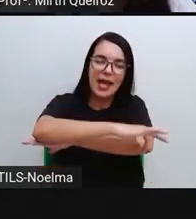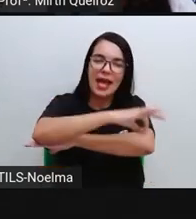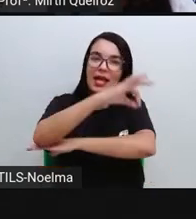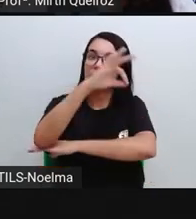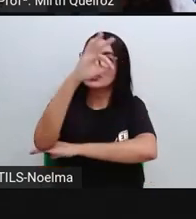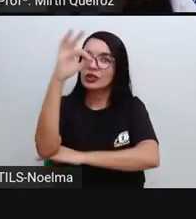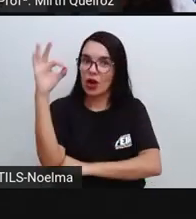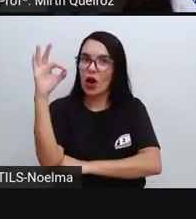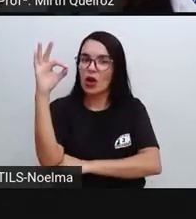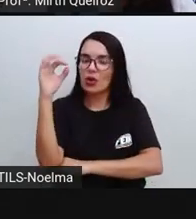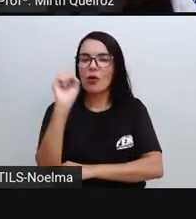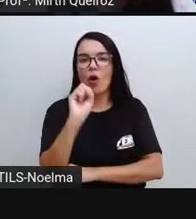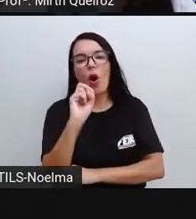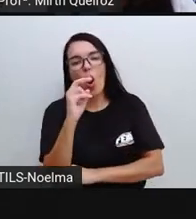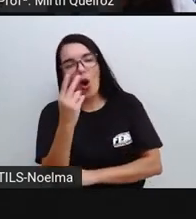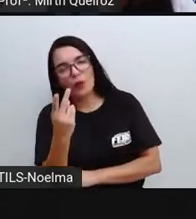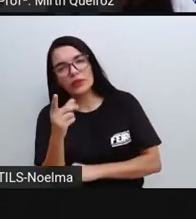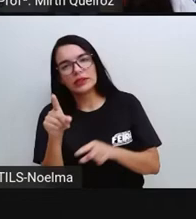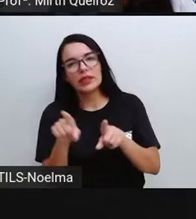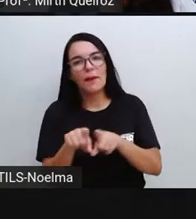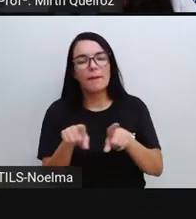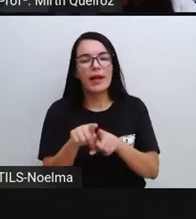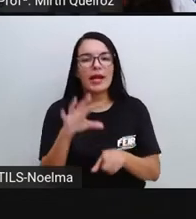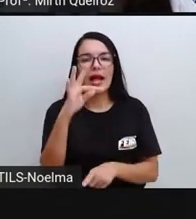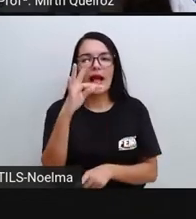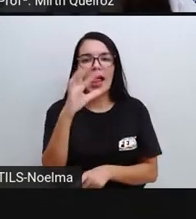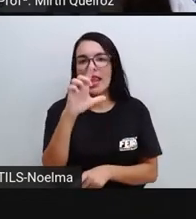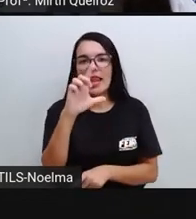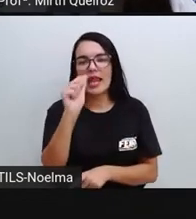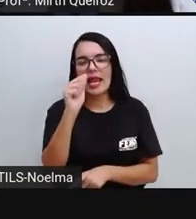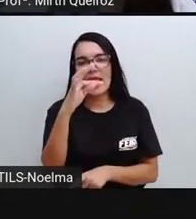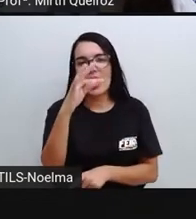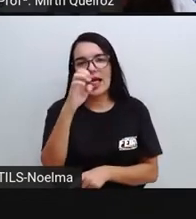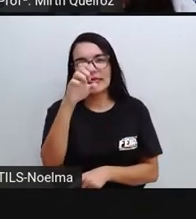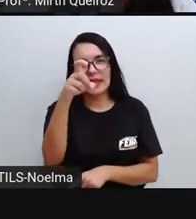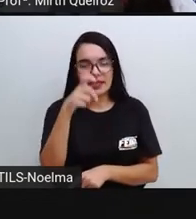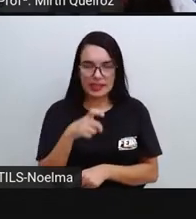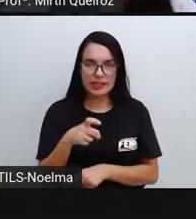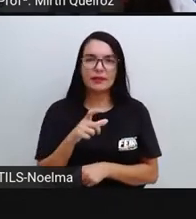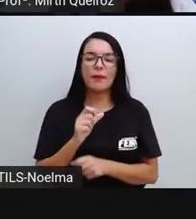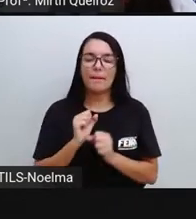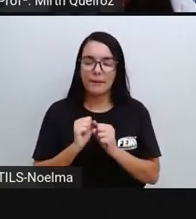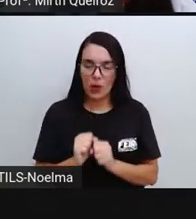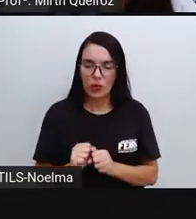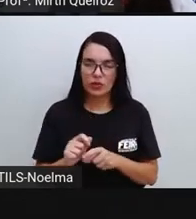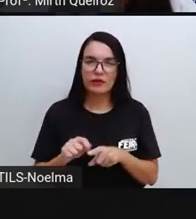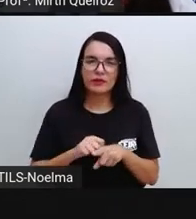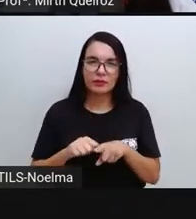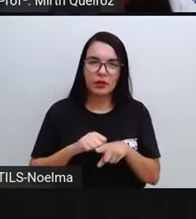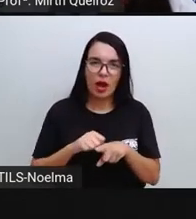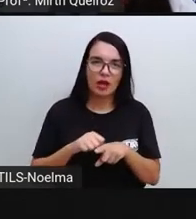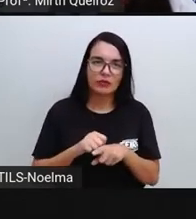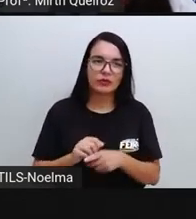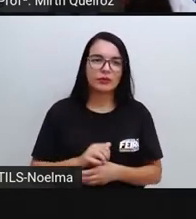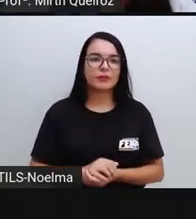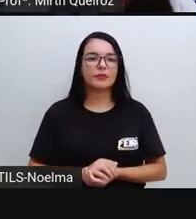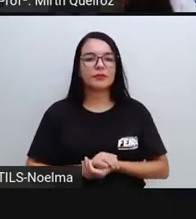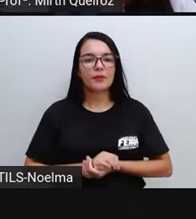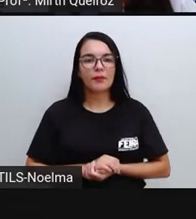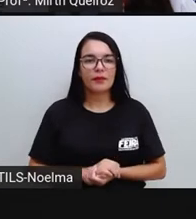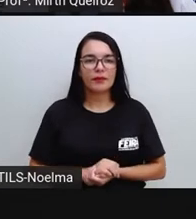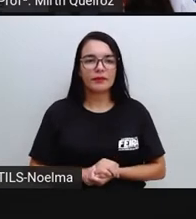Petróleo, ou a gente pode falar sobre o látex, né? O látex que é mais utilizado aí para a produção